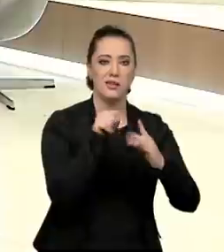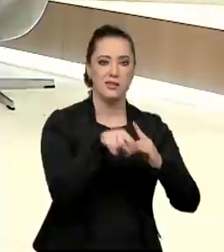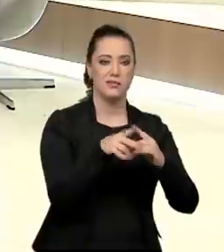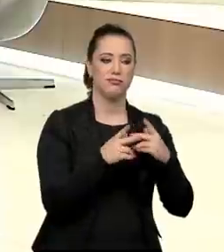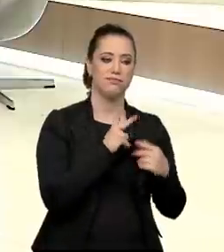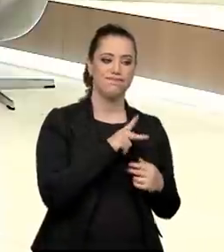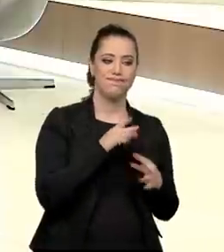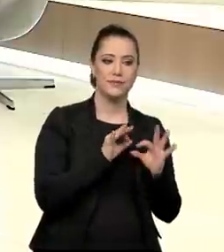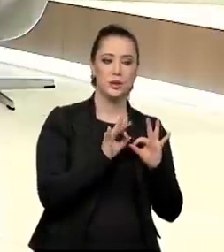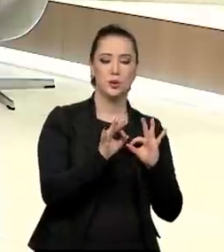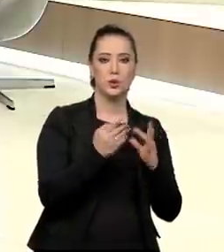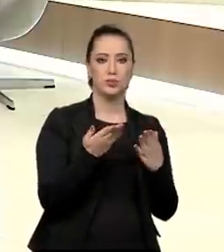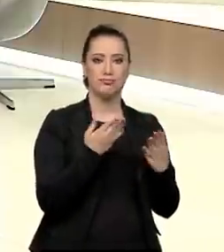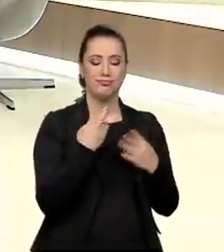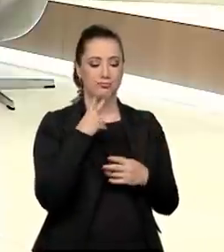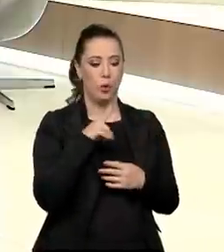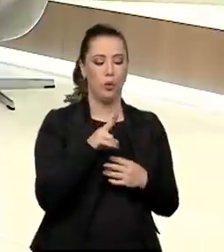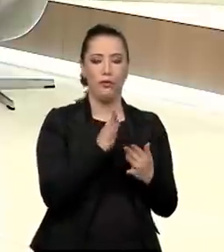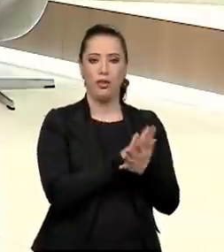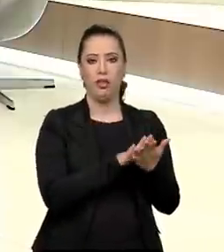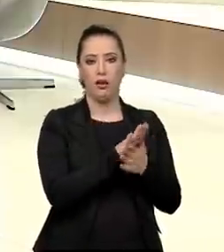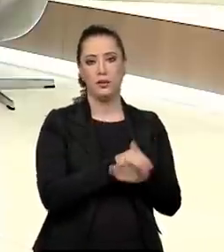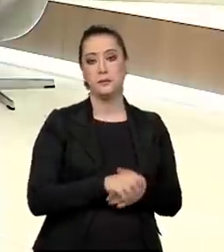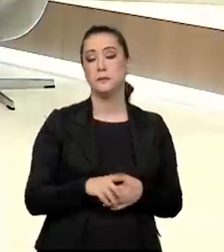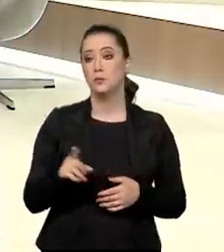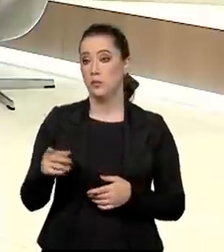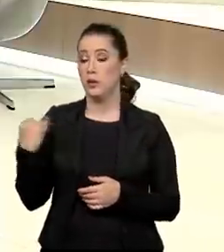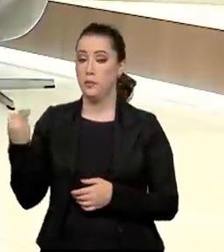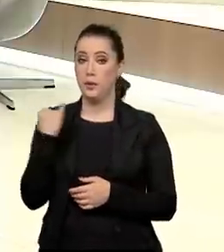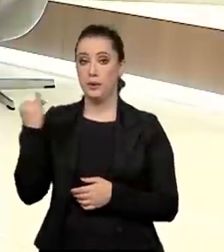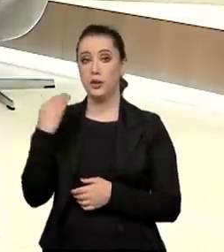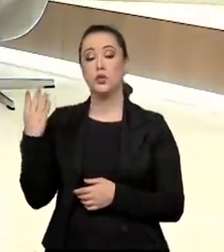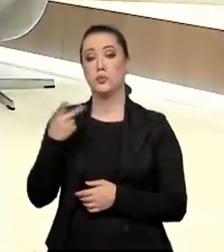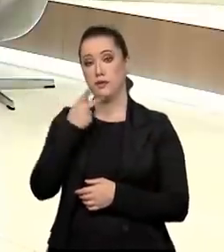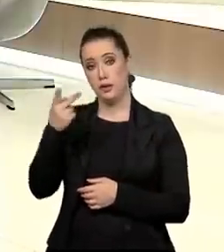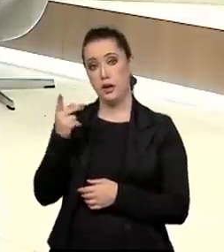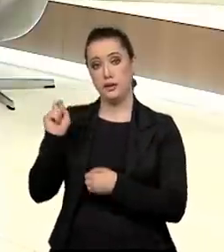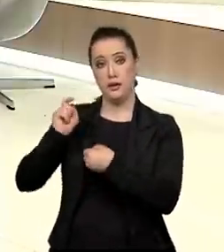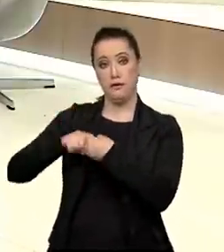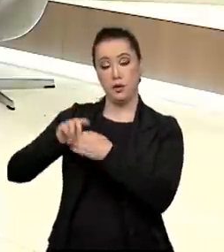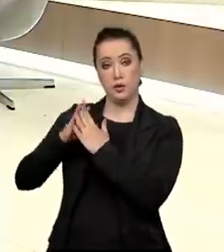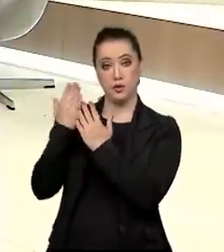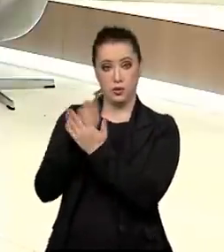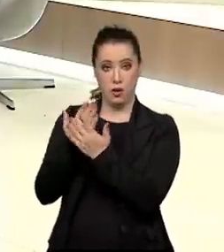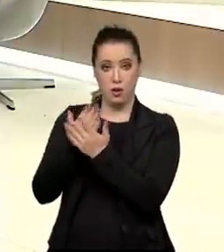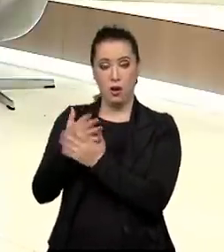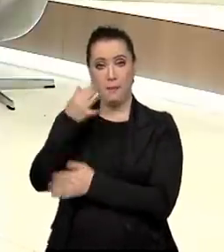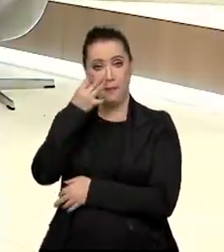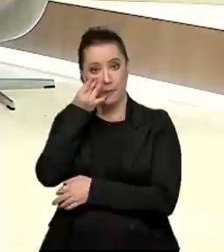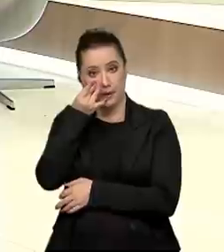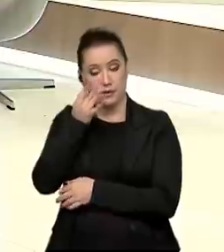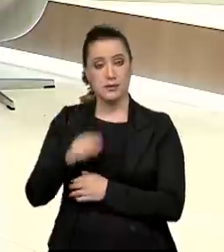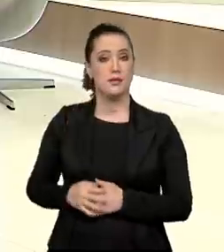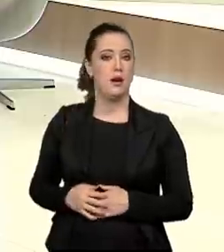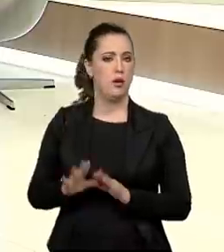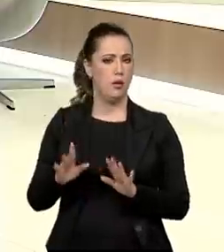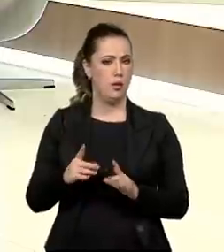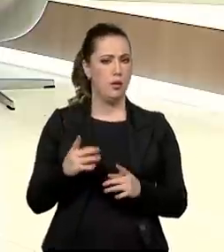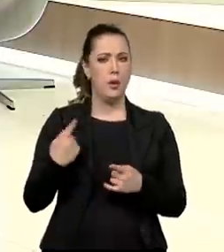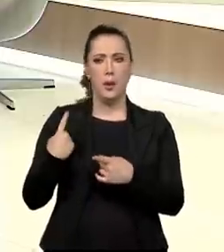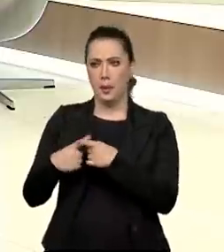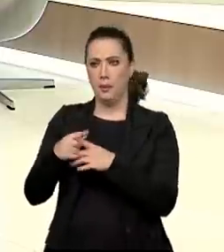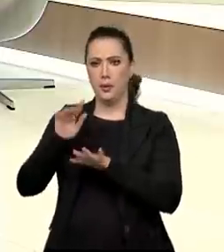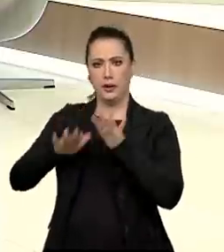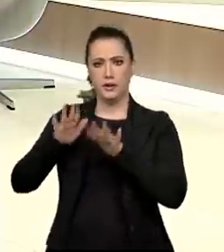um ponto importante para destacar a necessidade da volta às aulas presenciais. Certamente. Até porque nem foram todas as